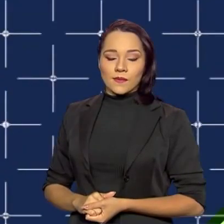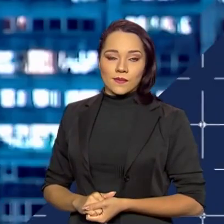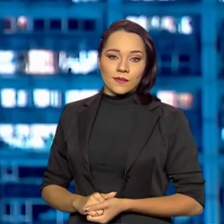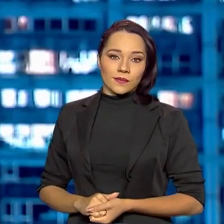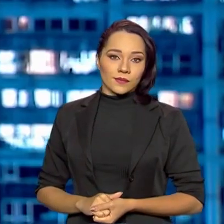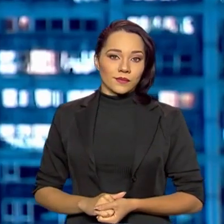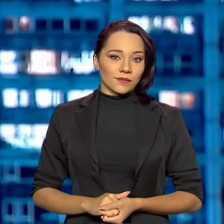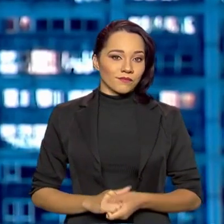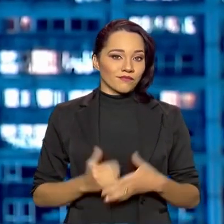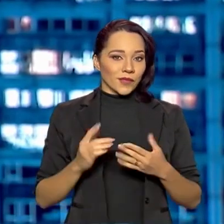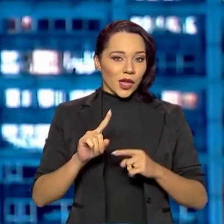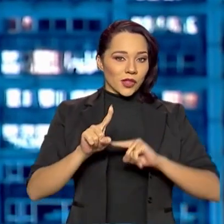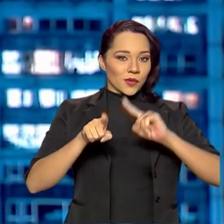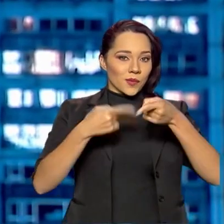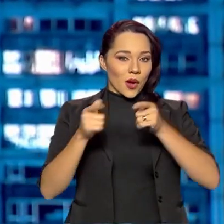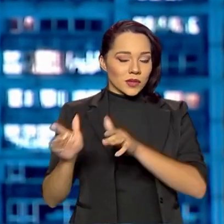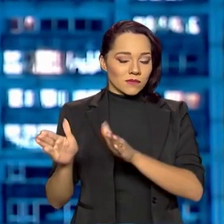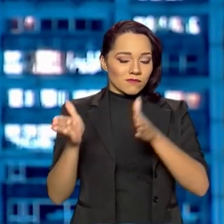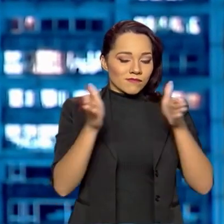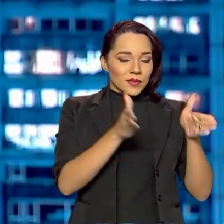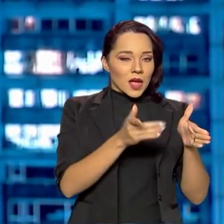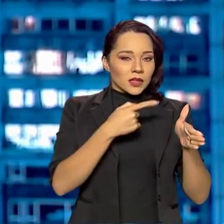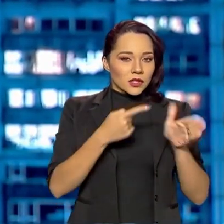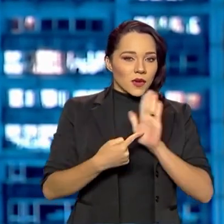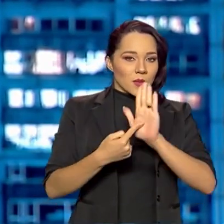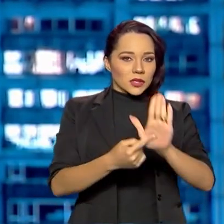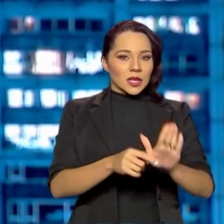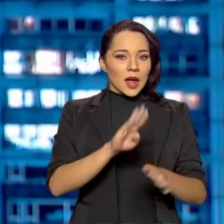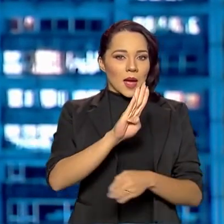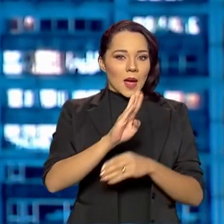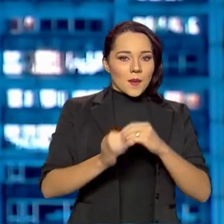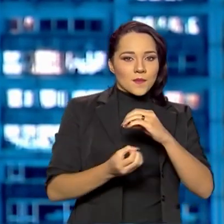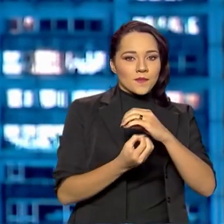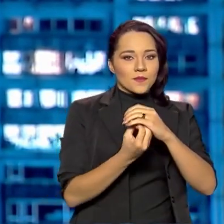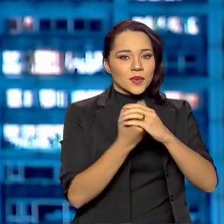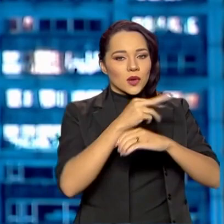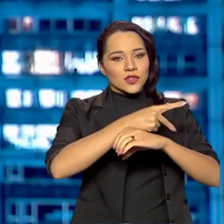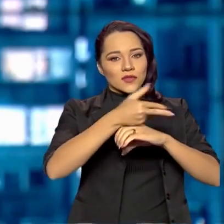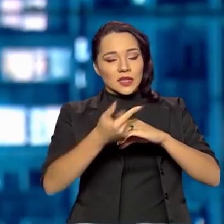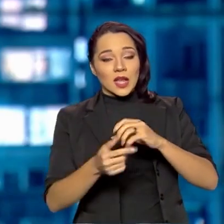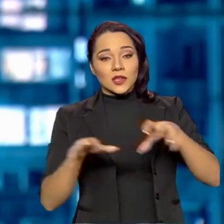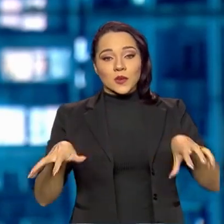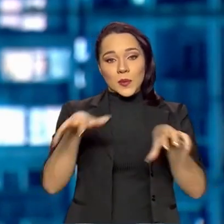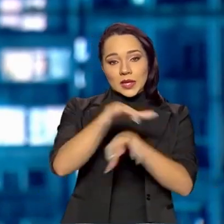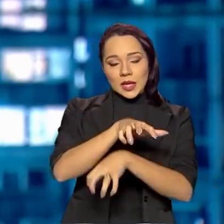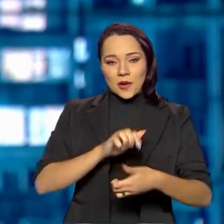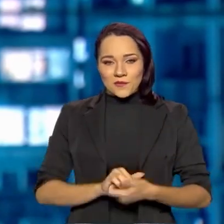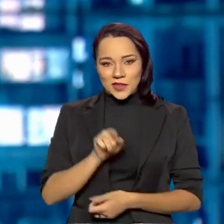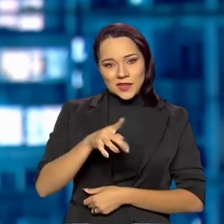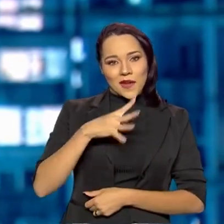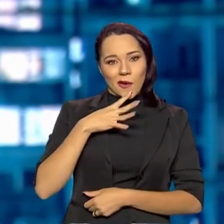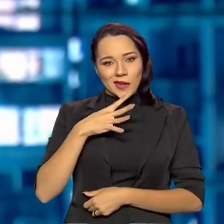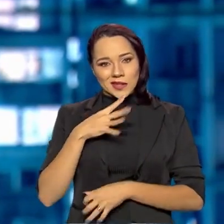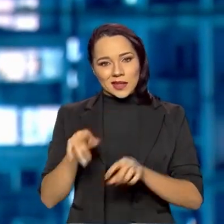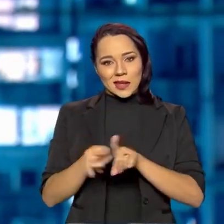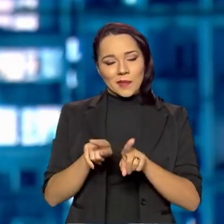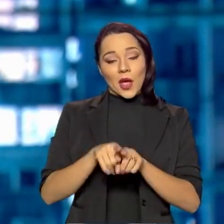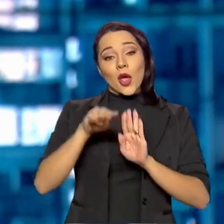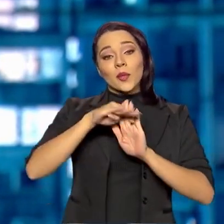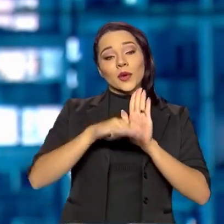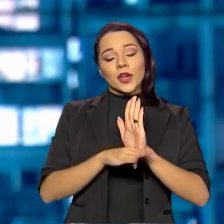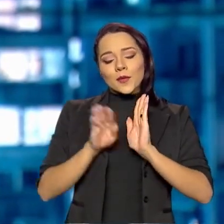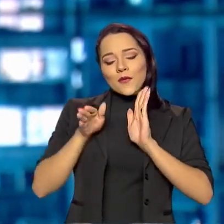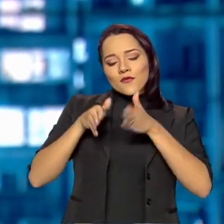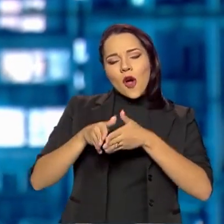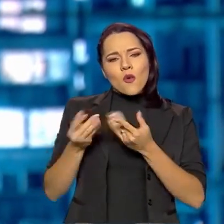E no próximo bloco, a gente traz a biodiversidade do Pantanal. Você vai conhecer também o programa que